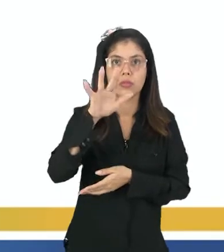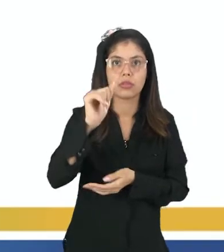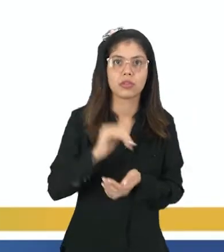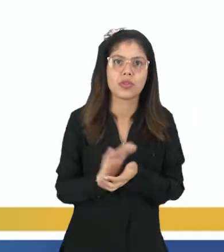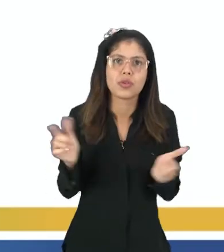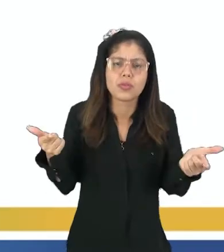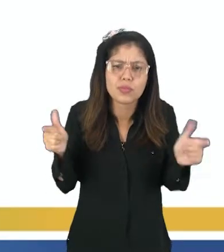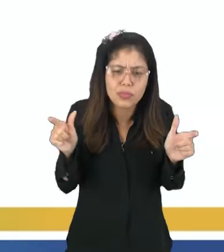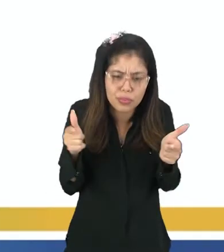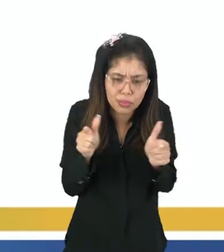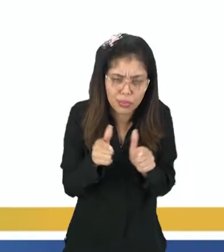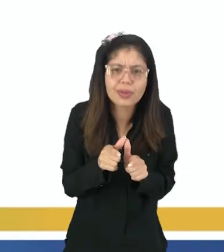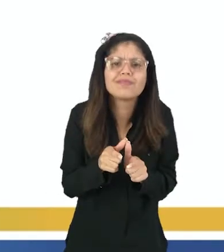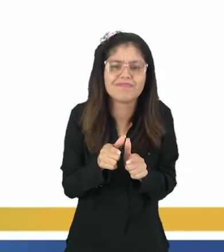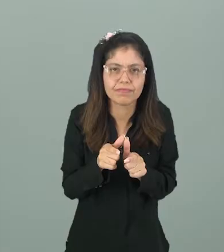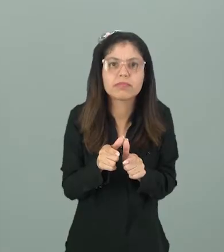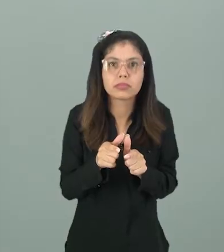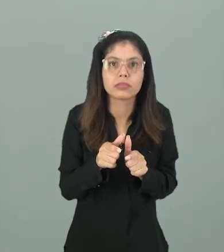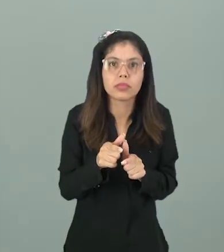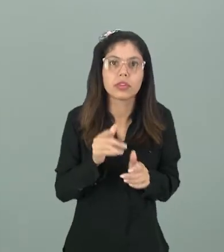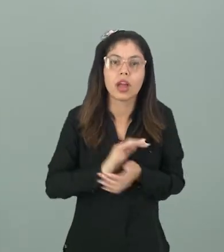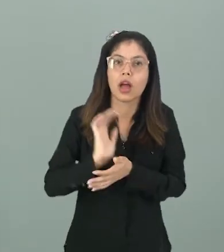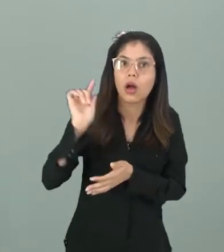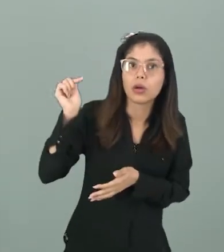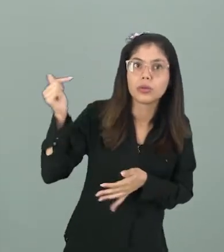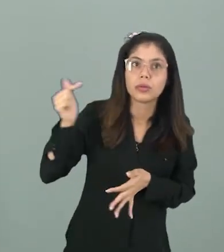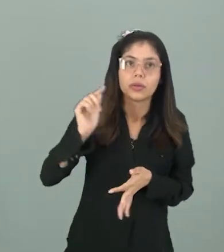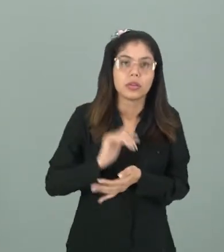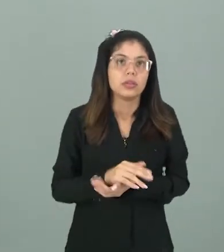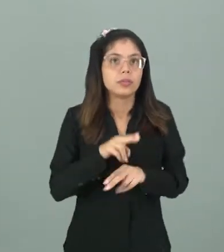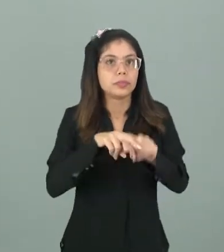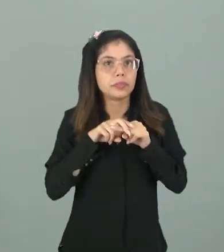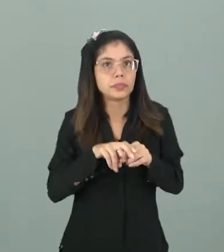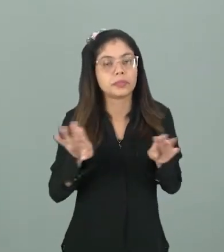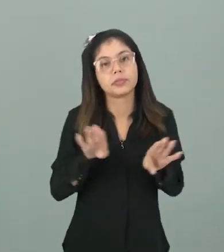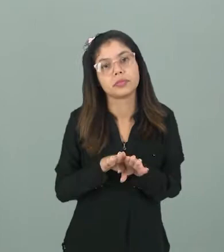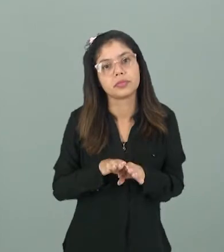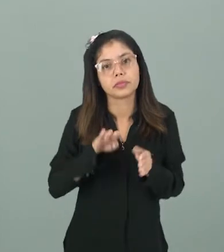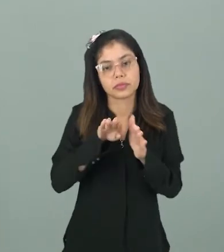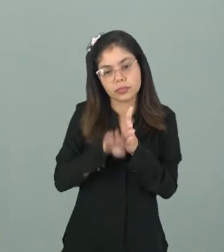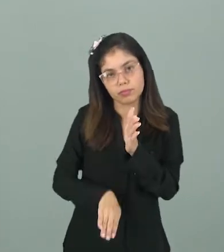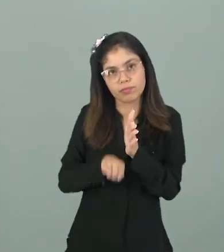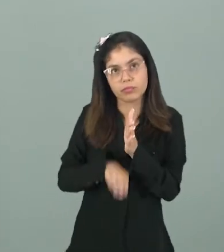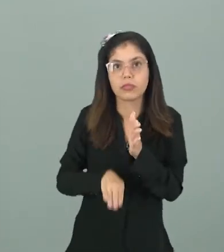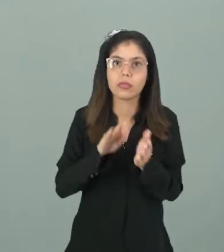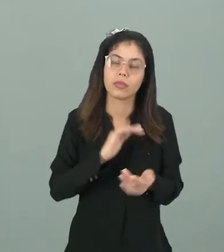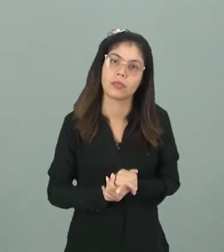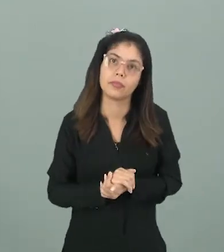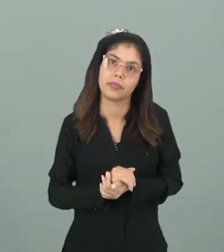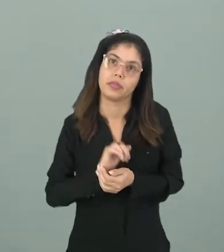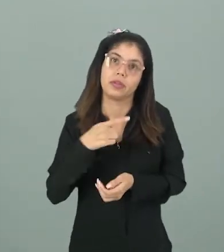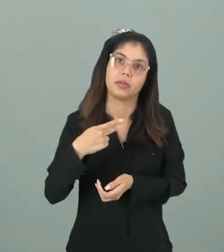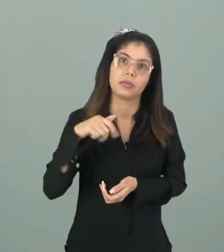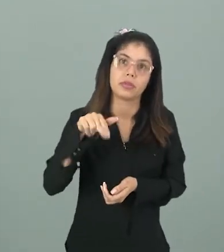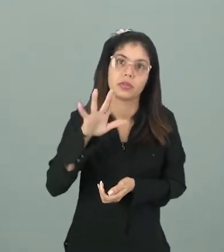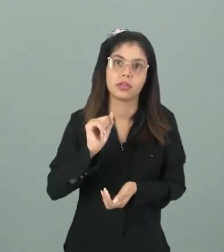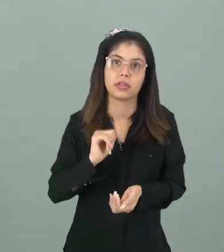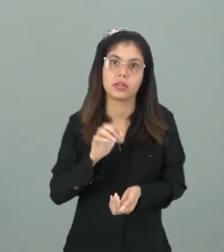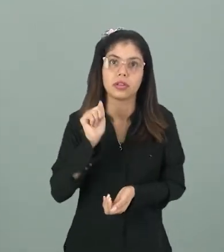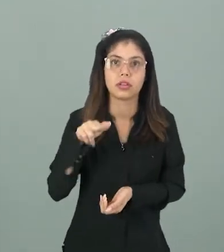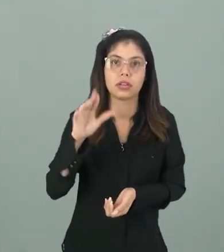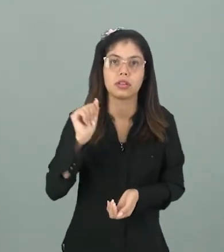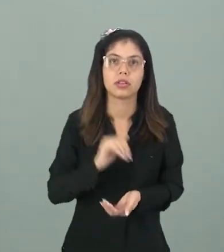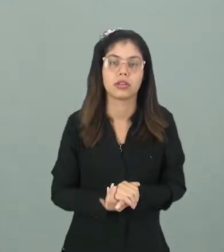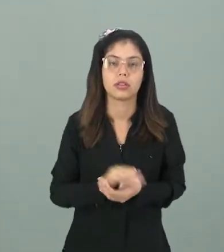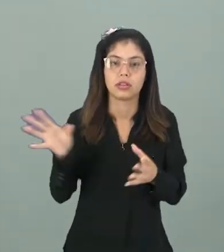ele era muito pequeno em relação aos outros, e por isso ele foi rebaixado para um planeta anão, ficando de fora,